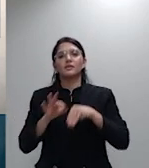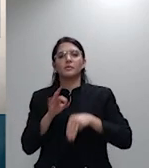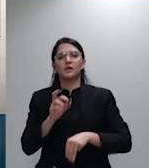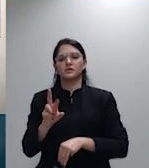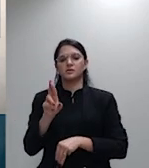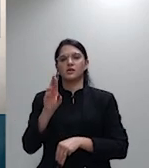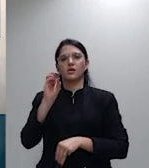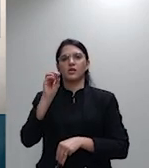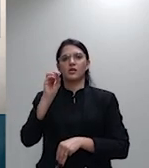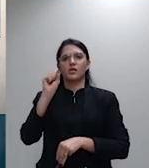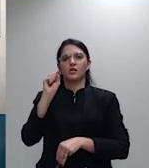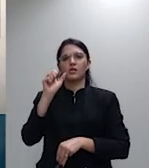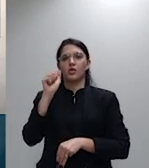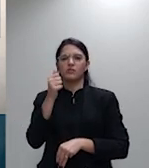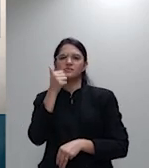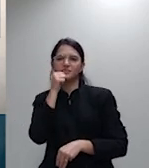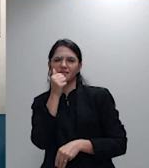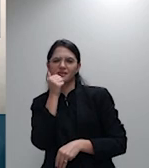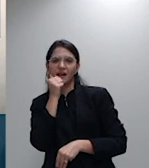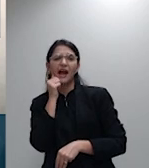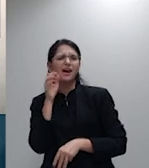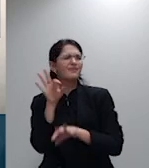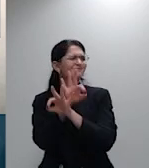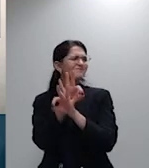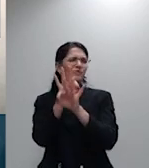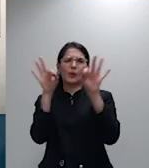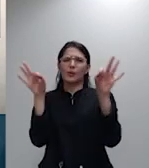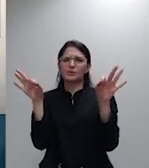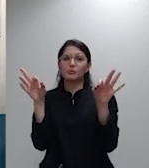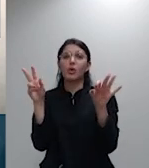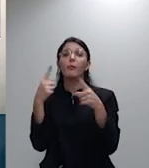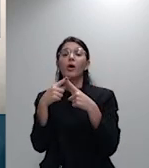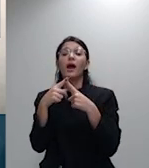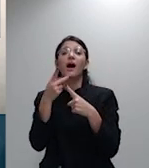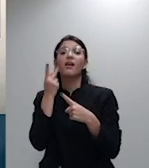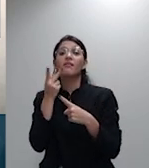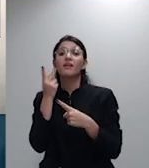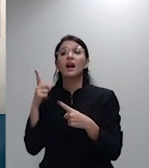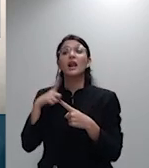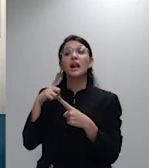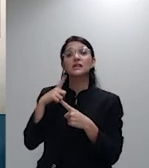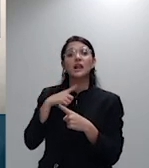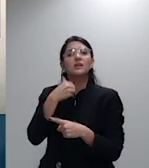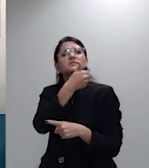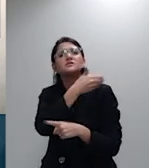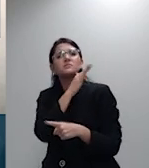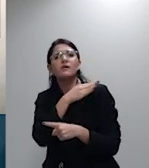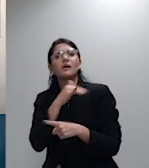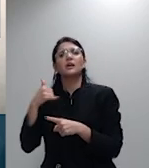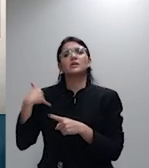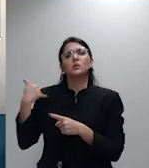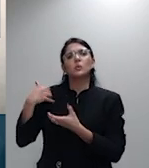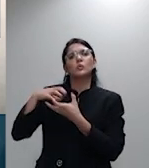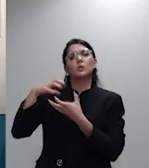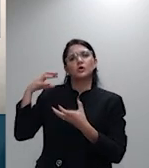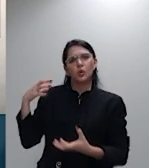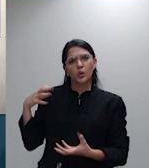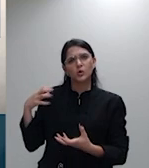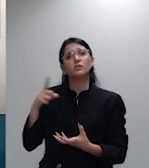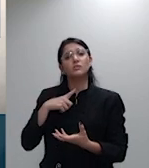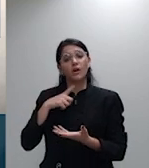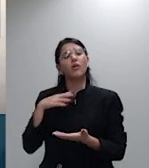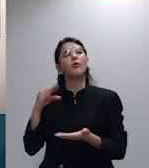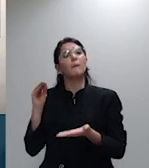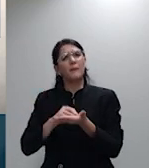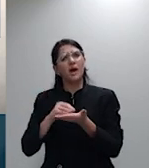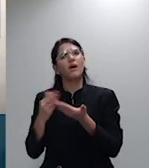fala que um princípio de não discriminação do idoso tem fundamento constitucional que o princípio de não discriminação do idoso tem proteção também